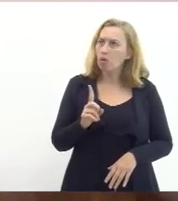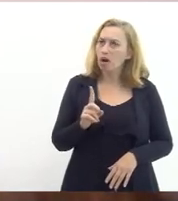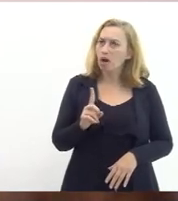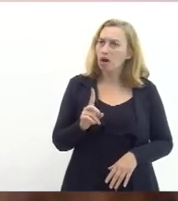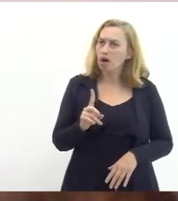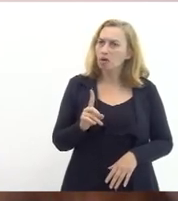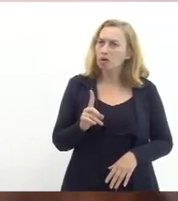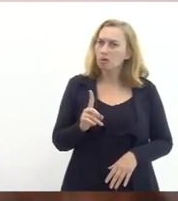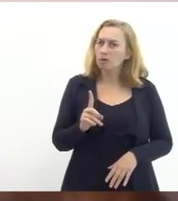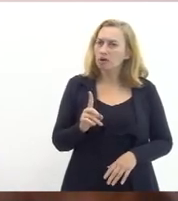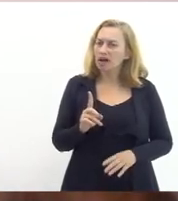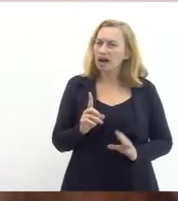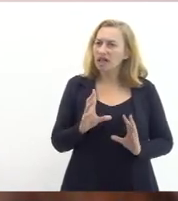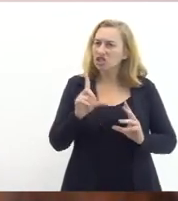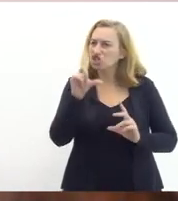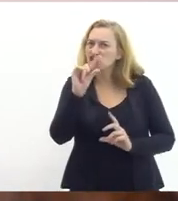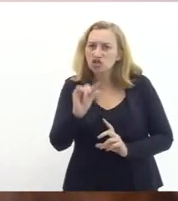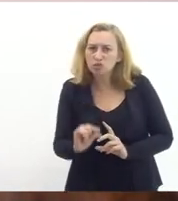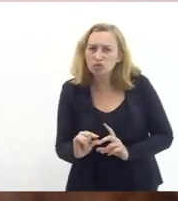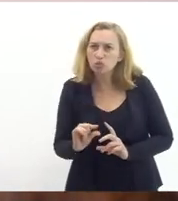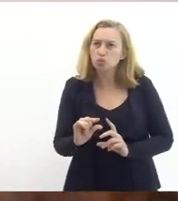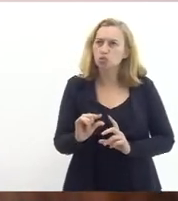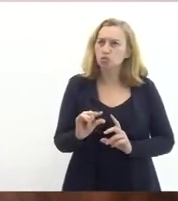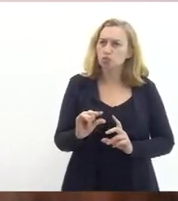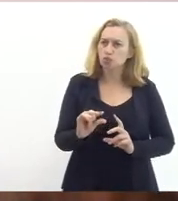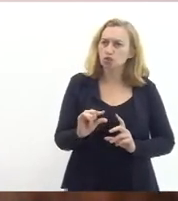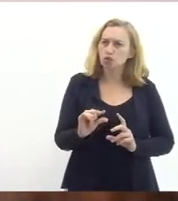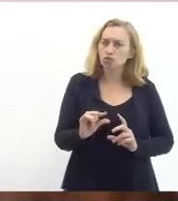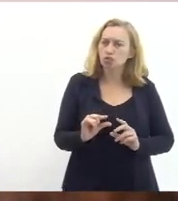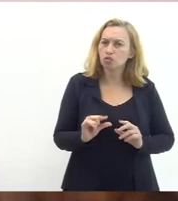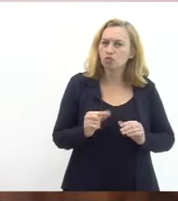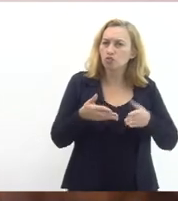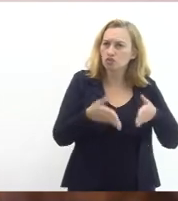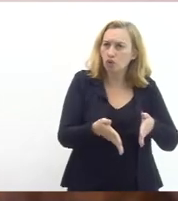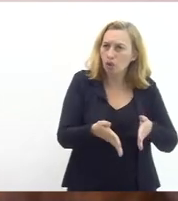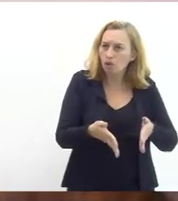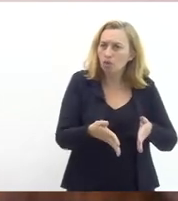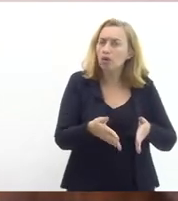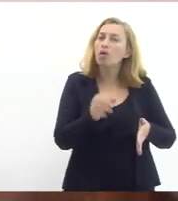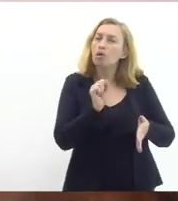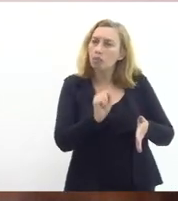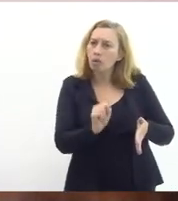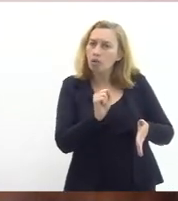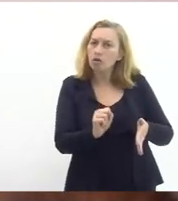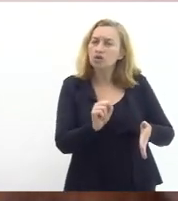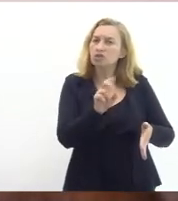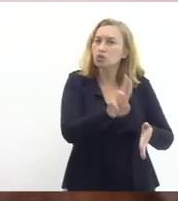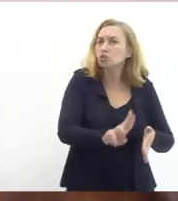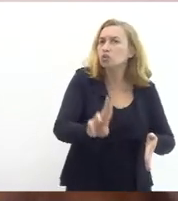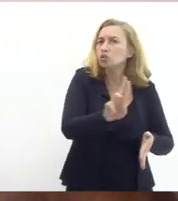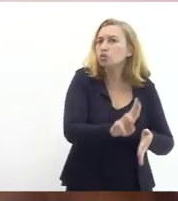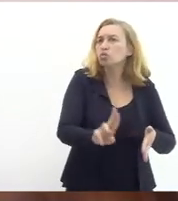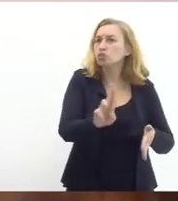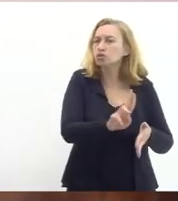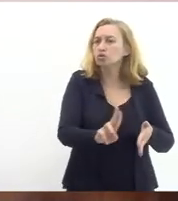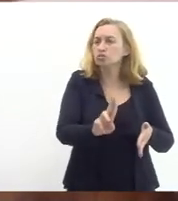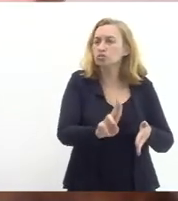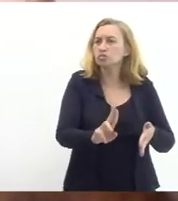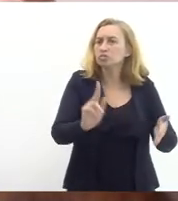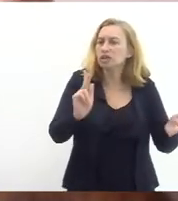fustigar fustigar o alvo da ação pode ser até um instrumento para que esse alvo tenha